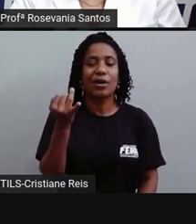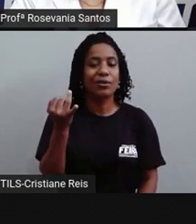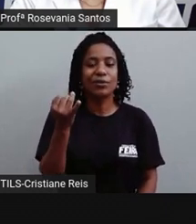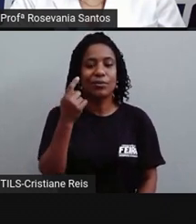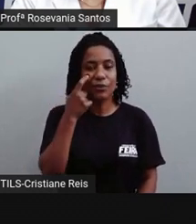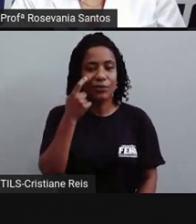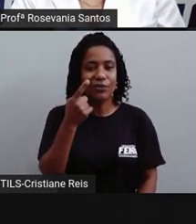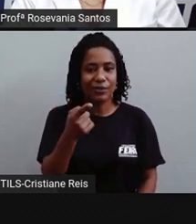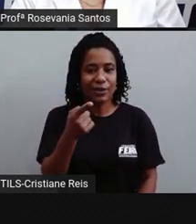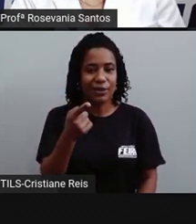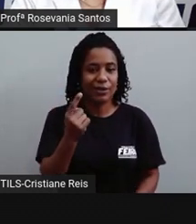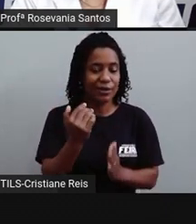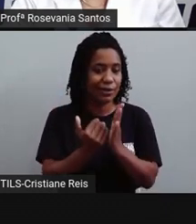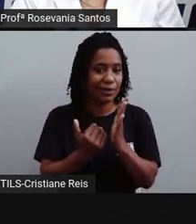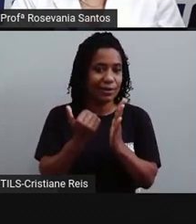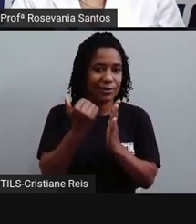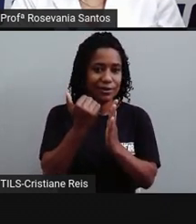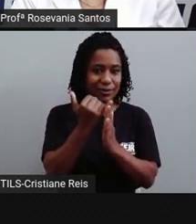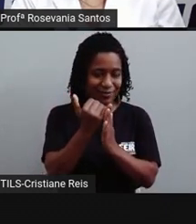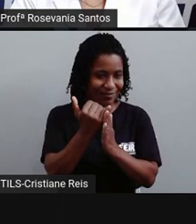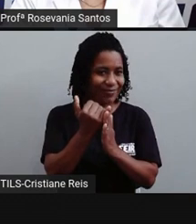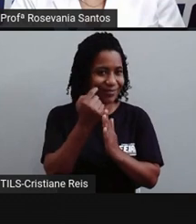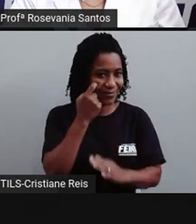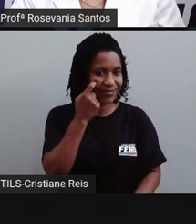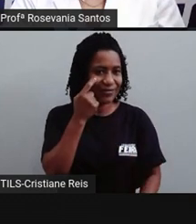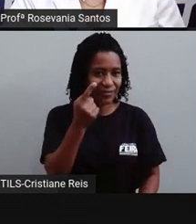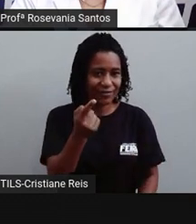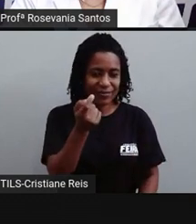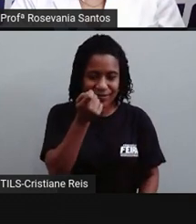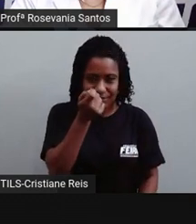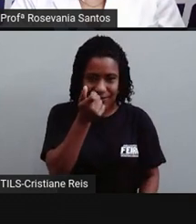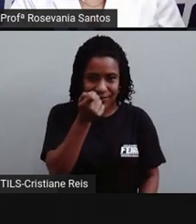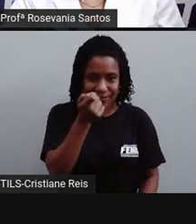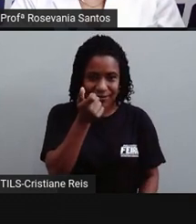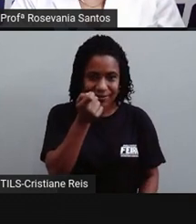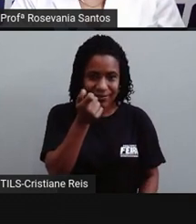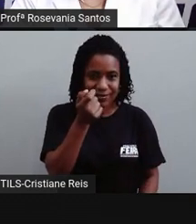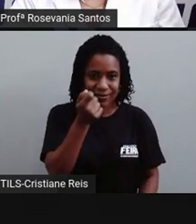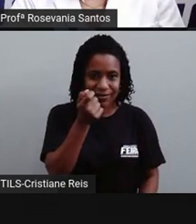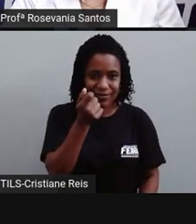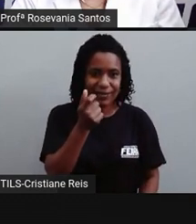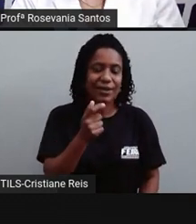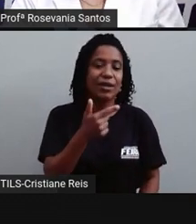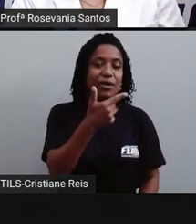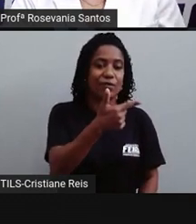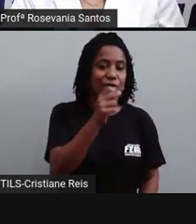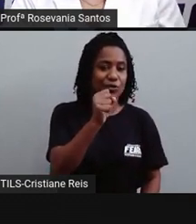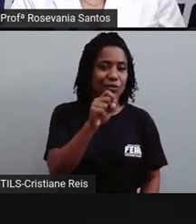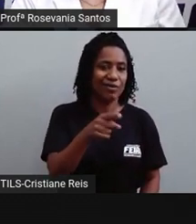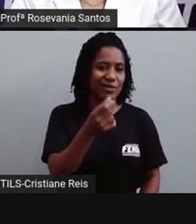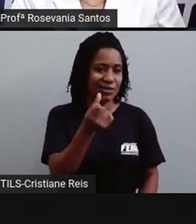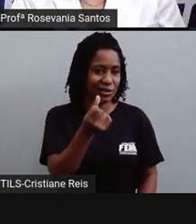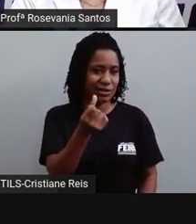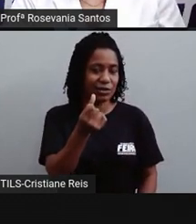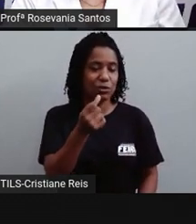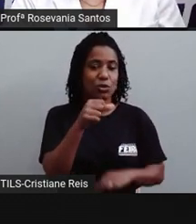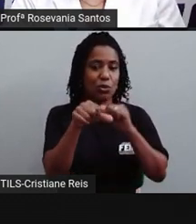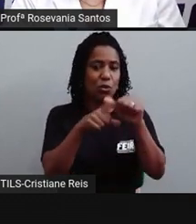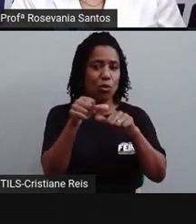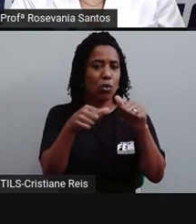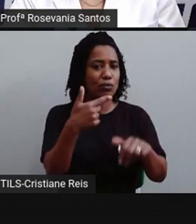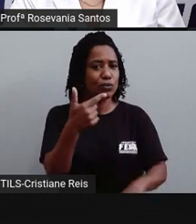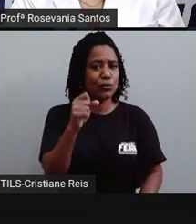diferençazinha, bora dizer assim, né, houve essa alteração, aumentou 0,3. Aí aqui, ó, em